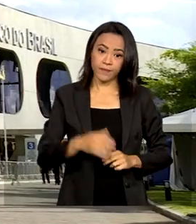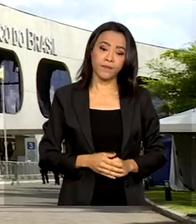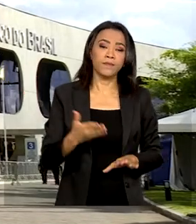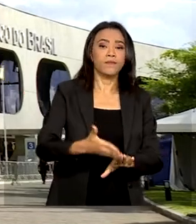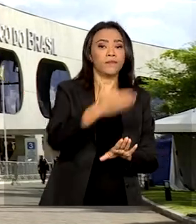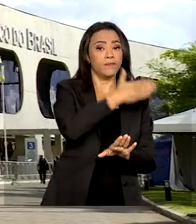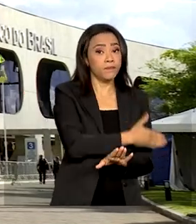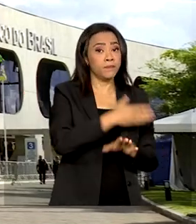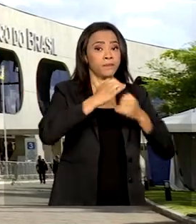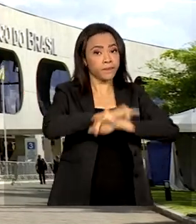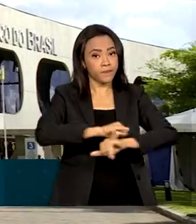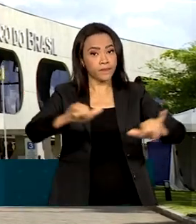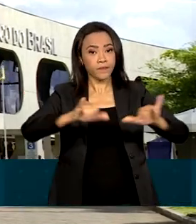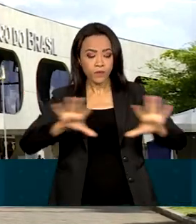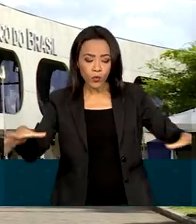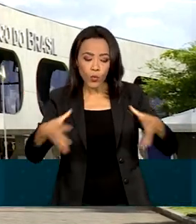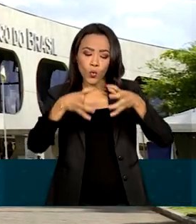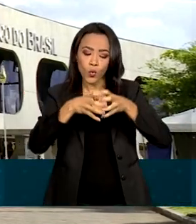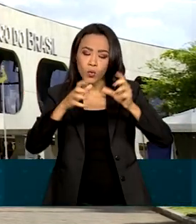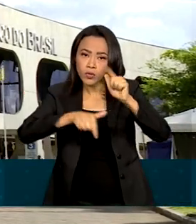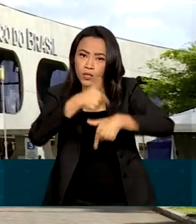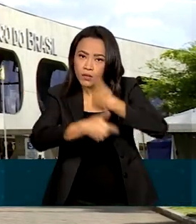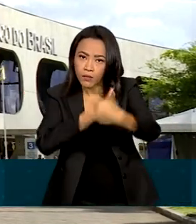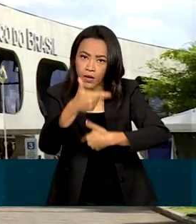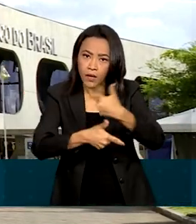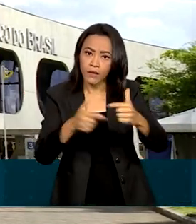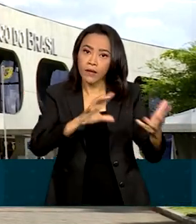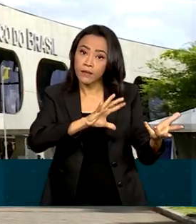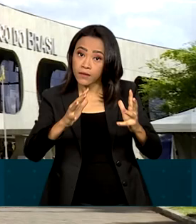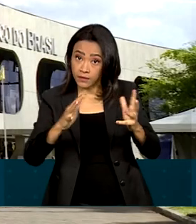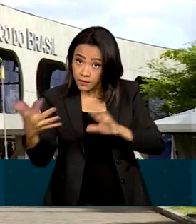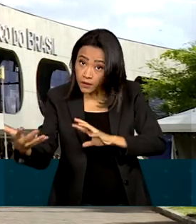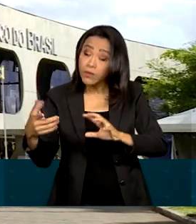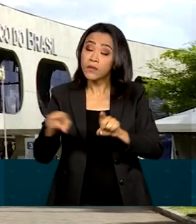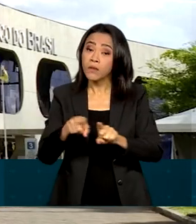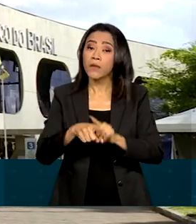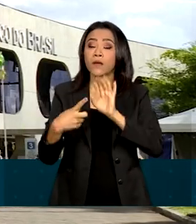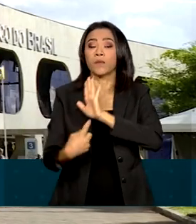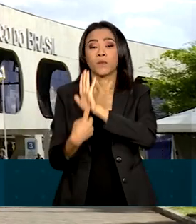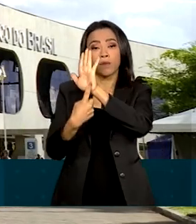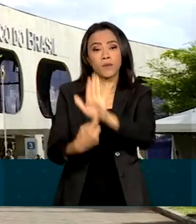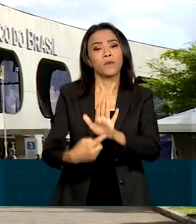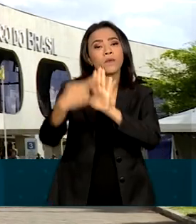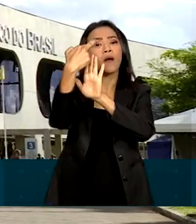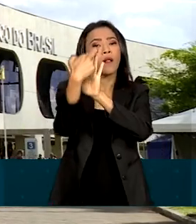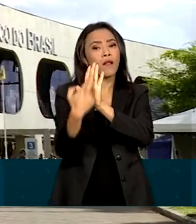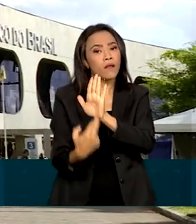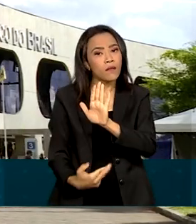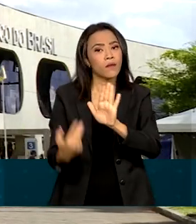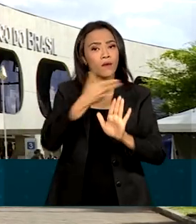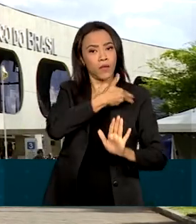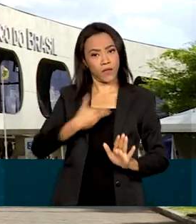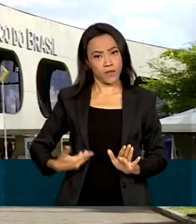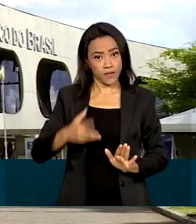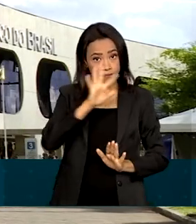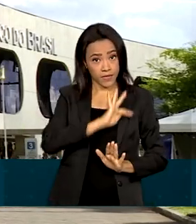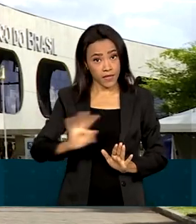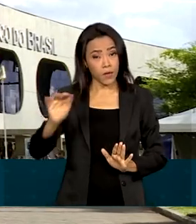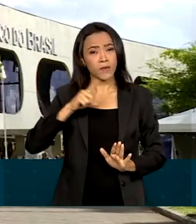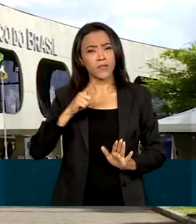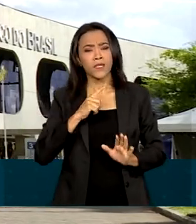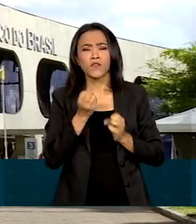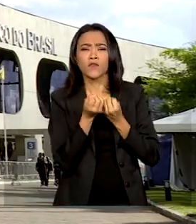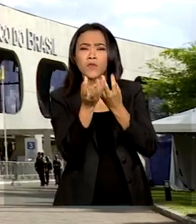anúncio, a equipe de transição também apresentou o relatório final sobre o governo federal. O levantamento reúne